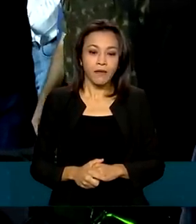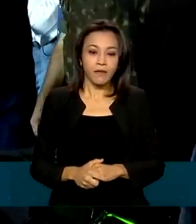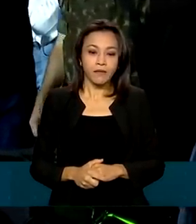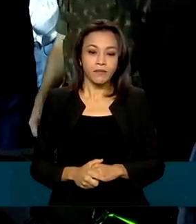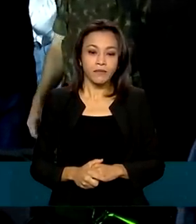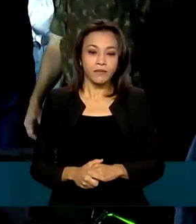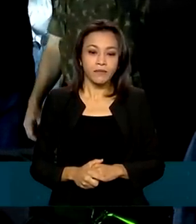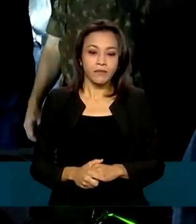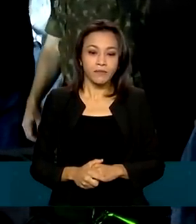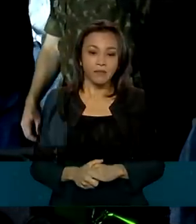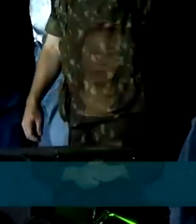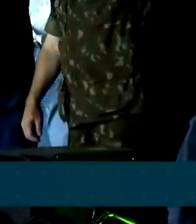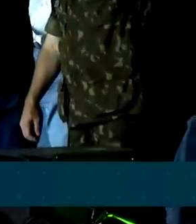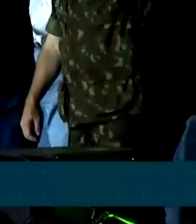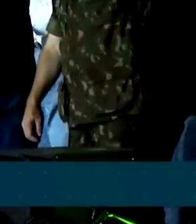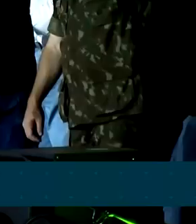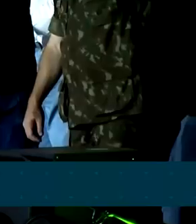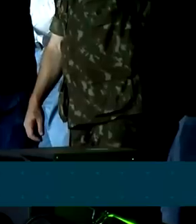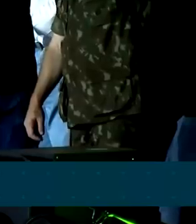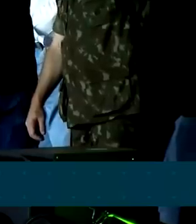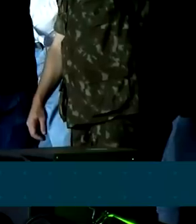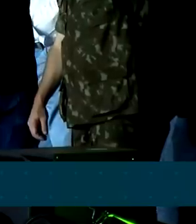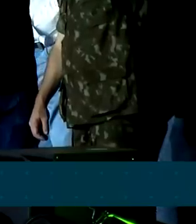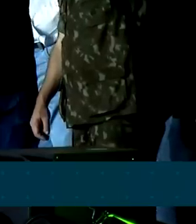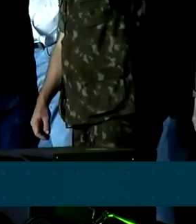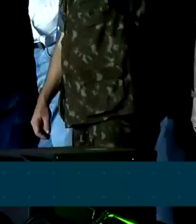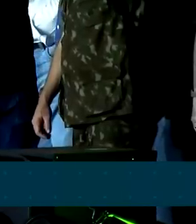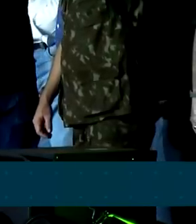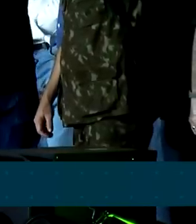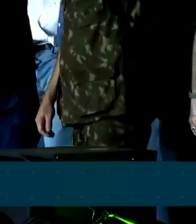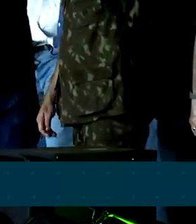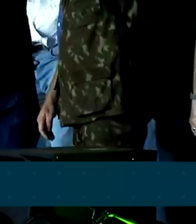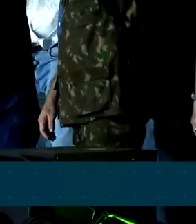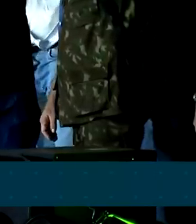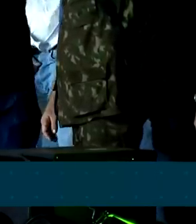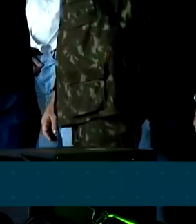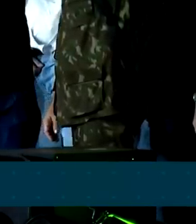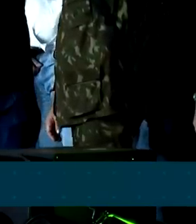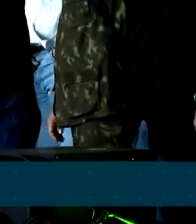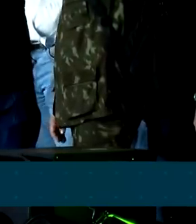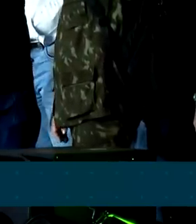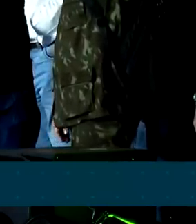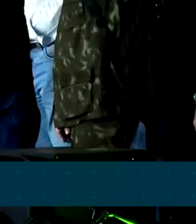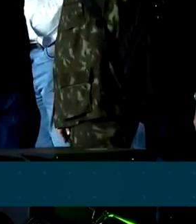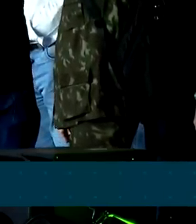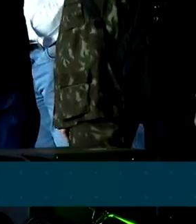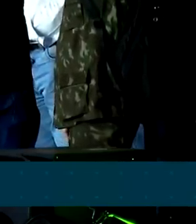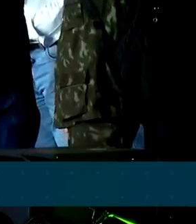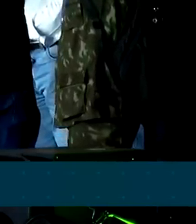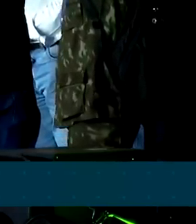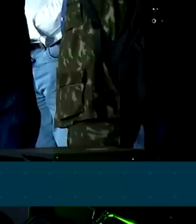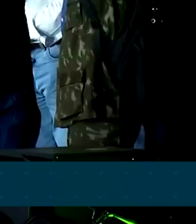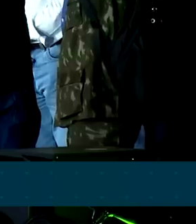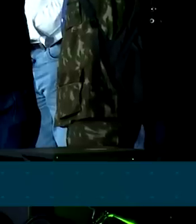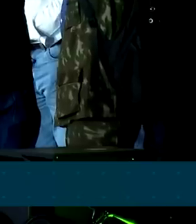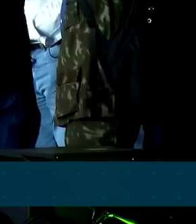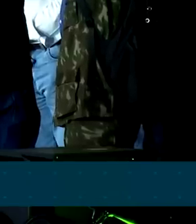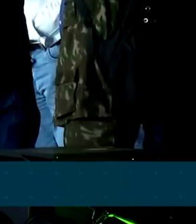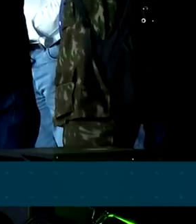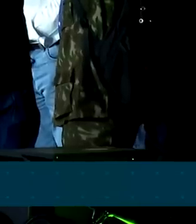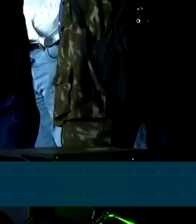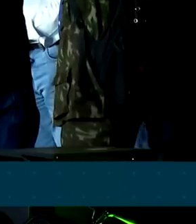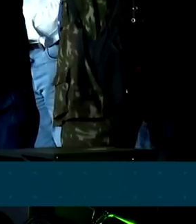o Brasil cada vez mais se projeta no cenário mundial. Mais do que a nossa segurança alimentar,